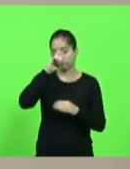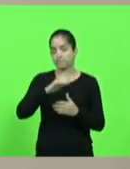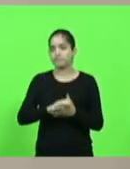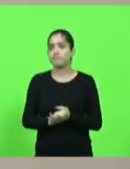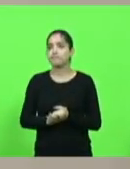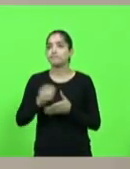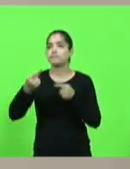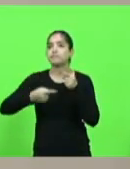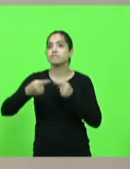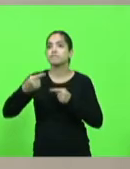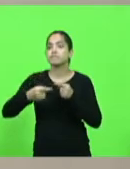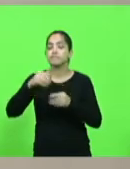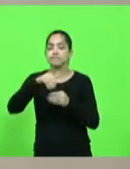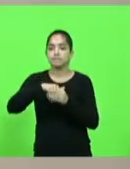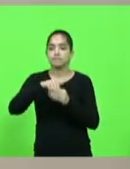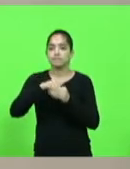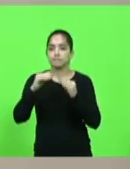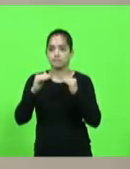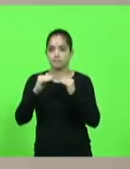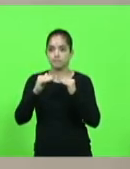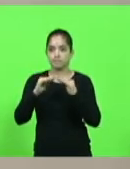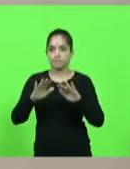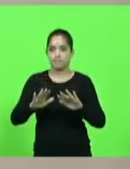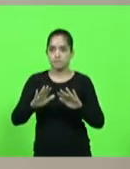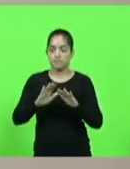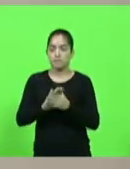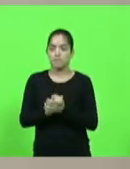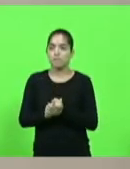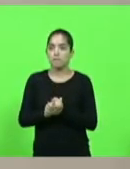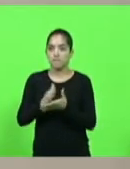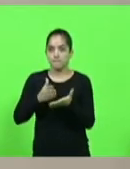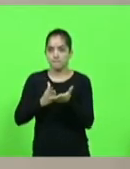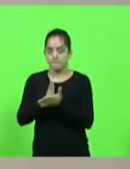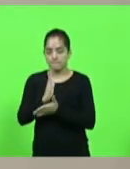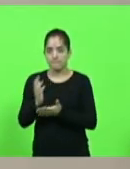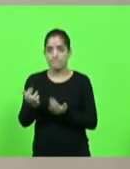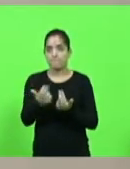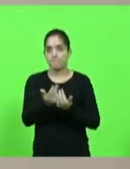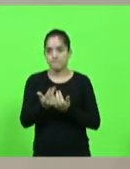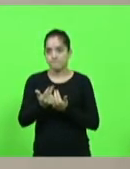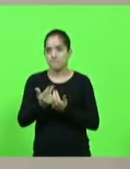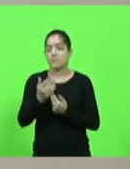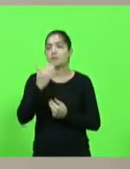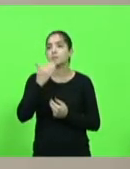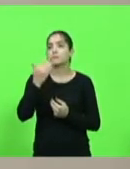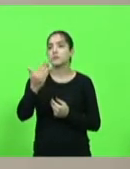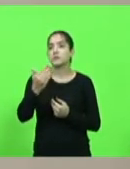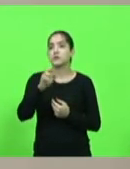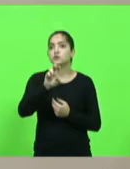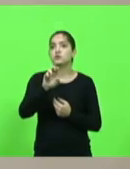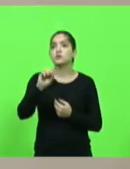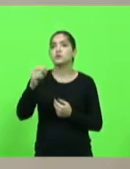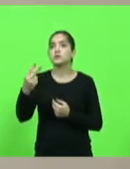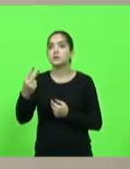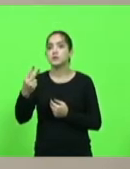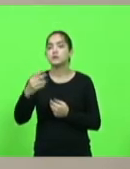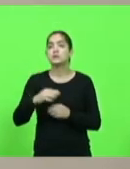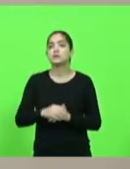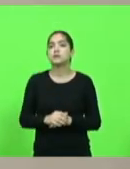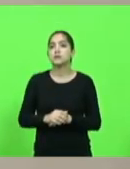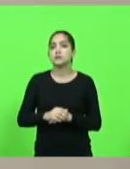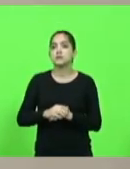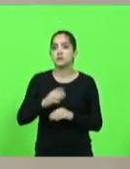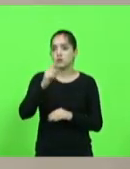discutir em votação, deputados que aprovam, permaneçam como se encontram. Aprovado por unanimidade. Pedido de informação 503, autor, deputado João Amin,